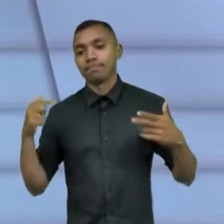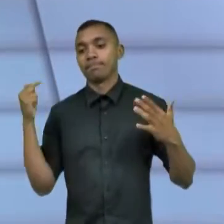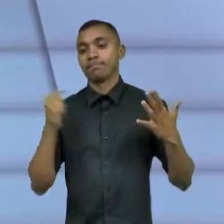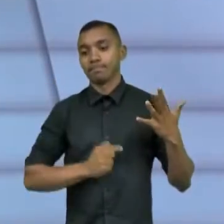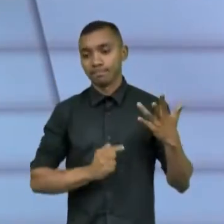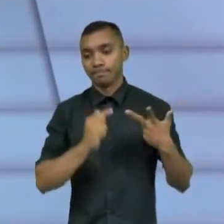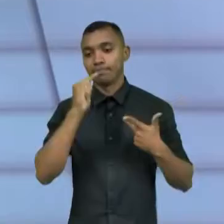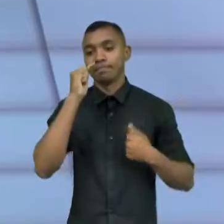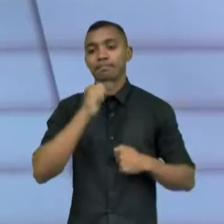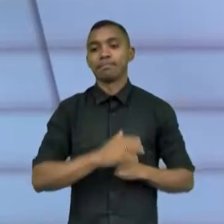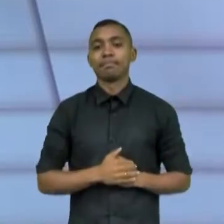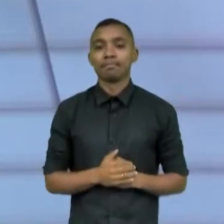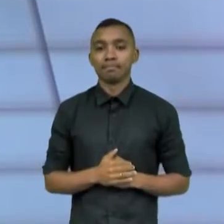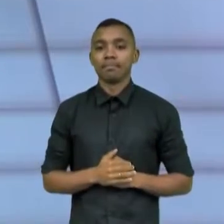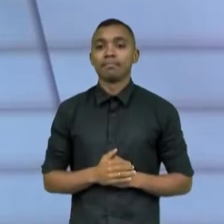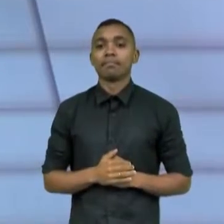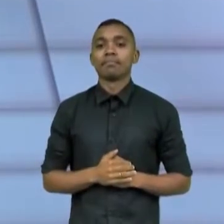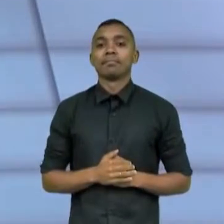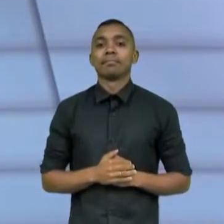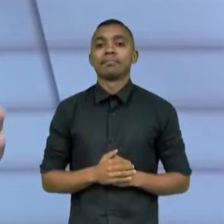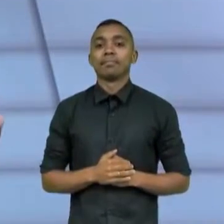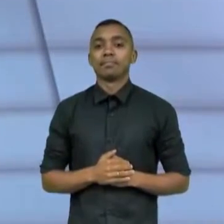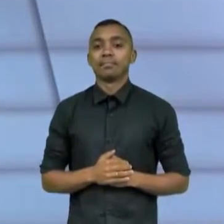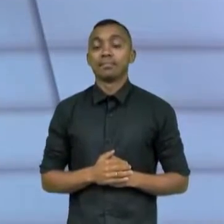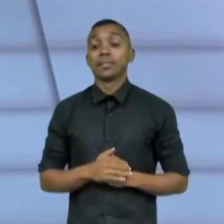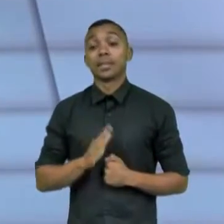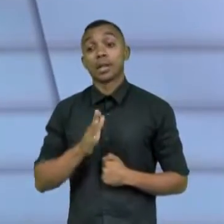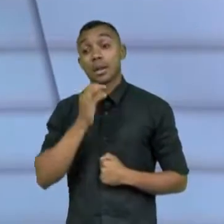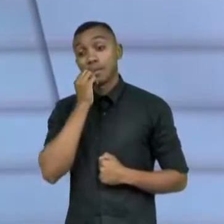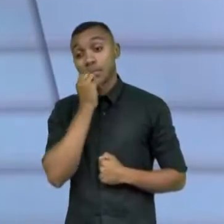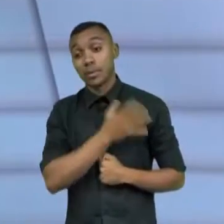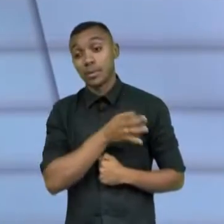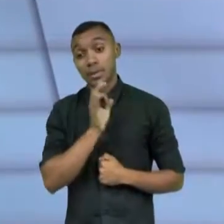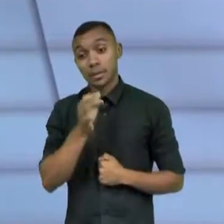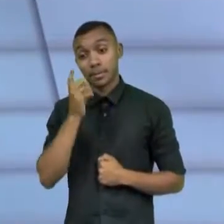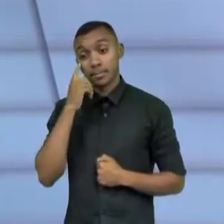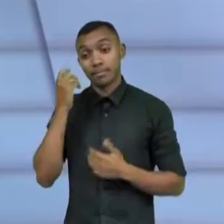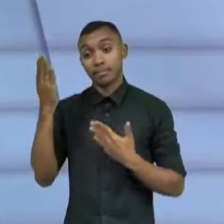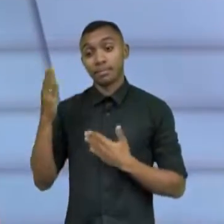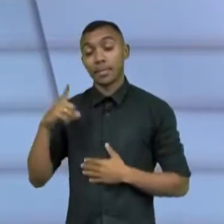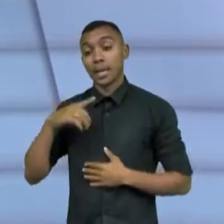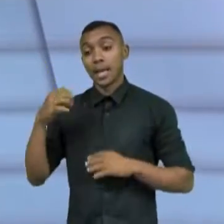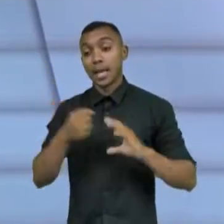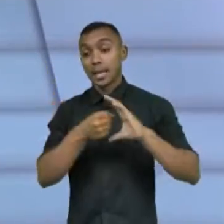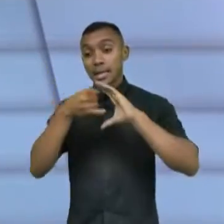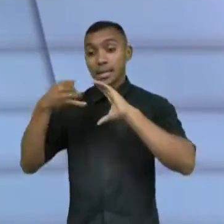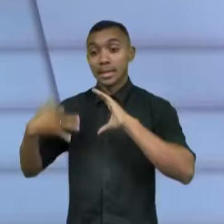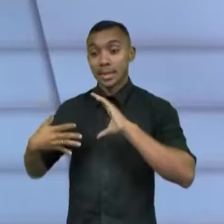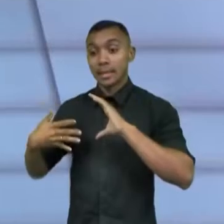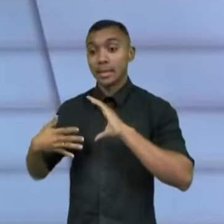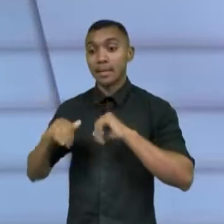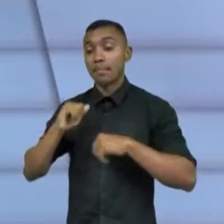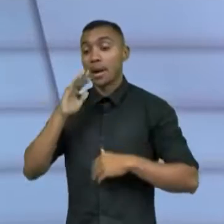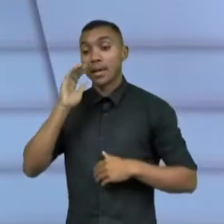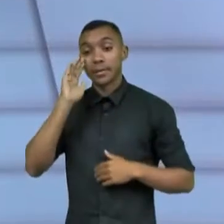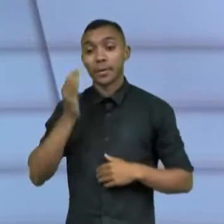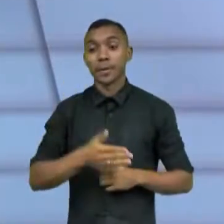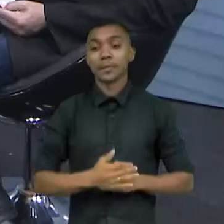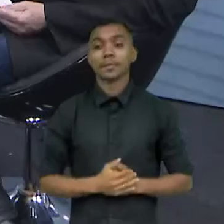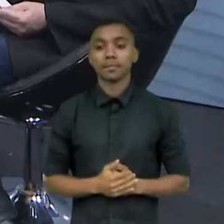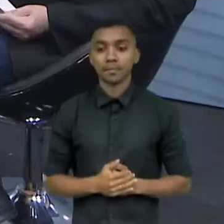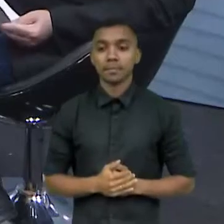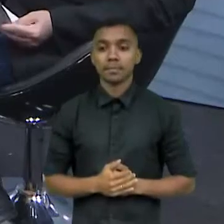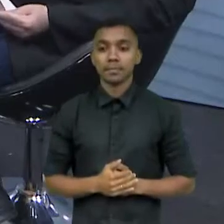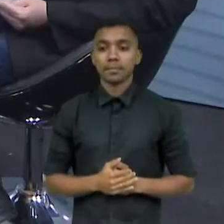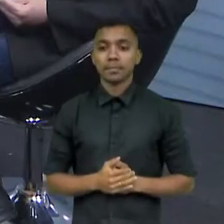lidar com a comunidade do entorno, o que é muito positivo também, mas esse traz essa característica que é mais específica. Muito bem.